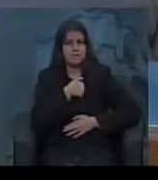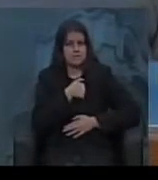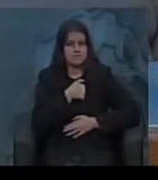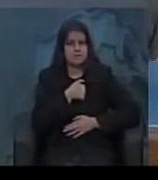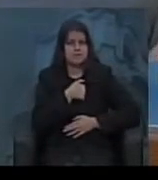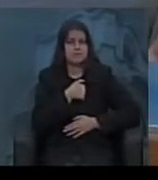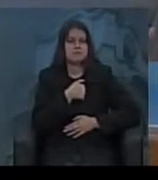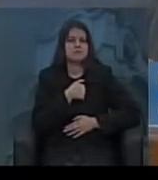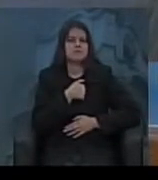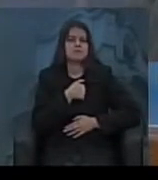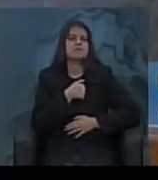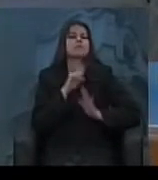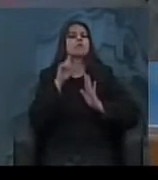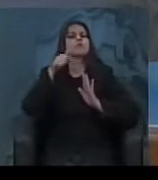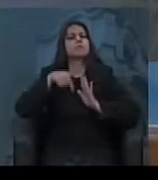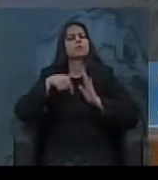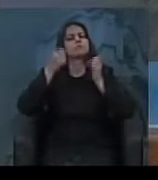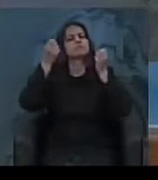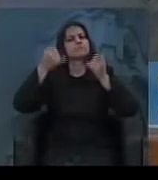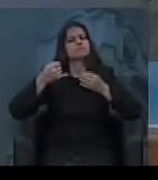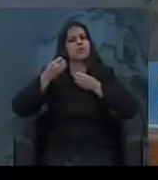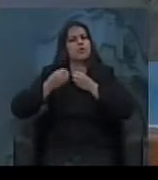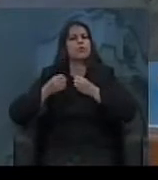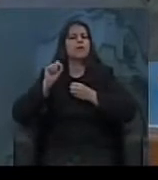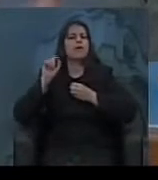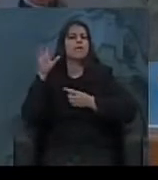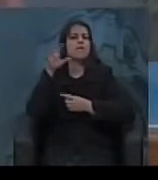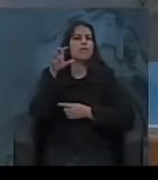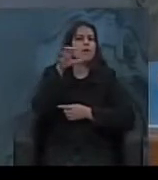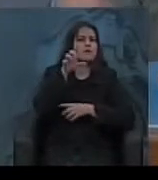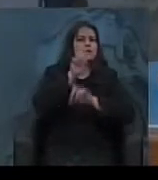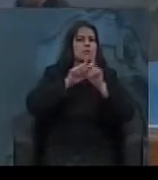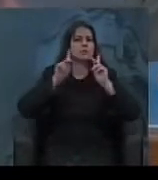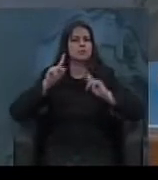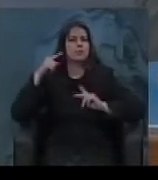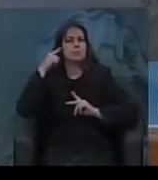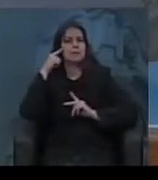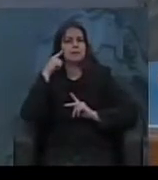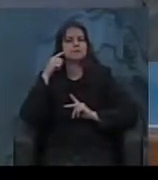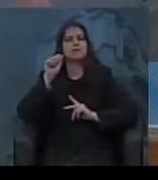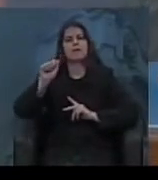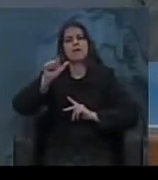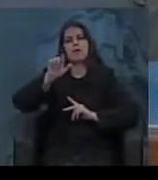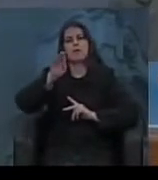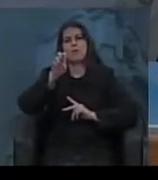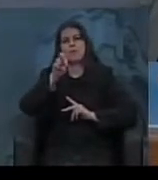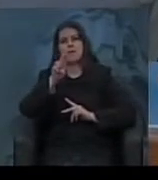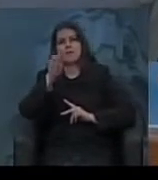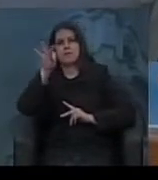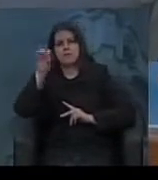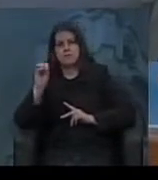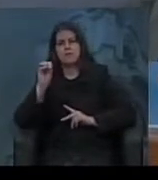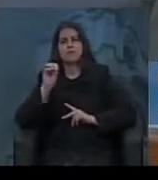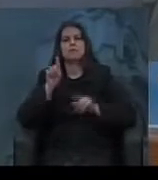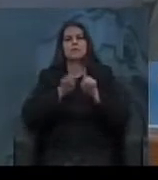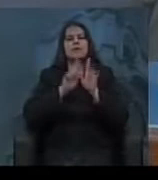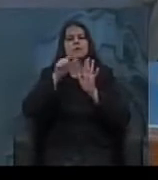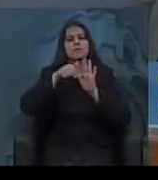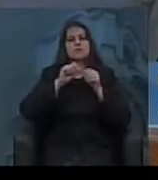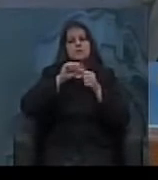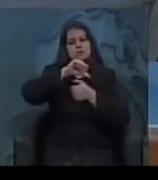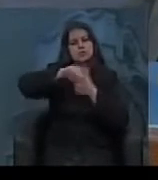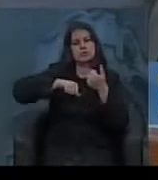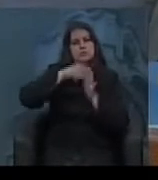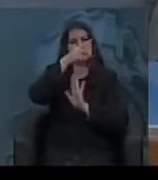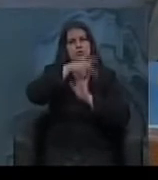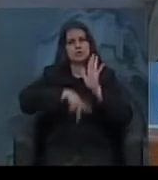Vargas, e, aos poucos, ele vai sendo influenciado, até por alguns pensadores, como Alberto Pasqualini, e se transformando no projeto trabalhista,